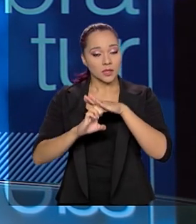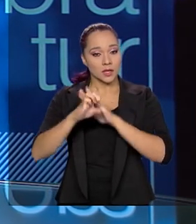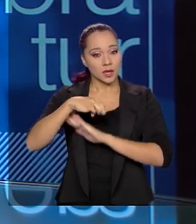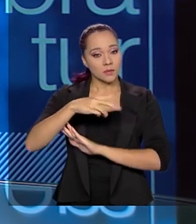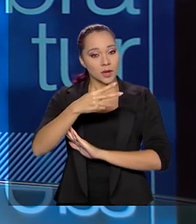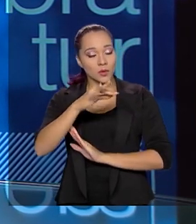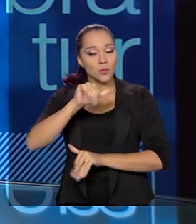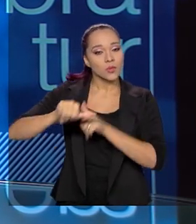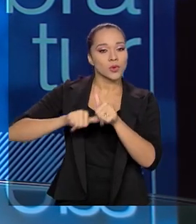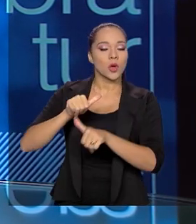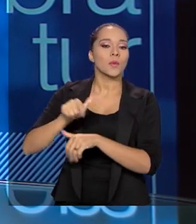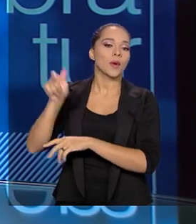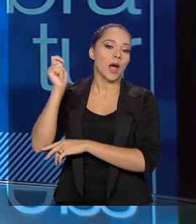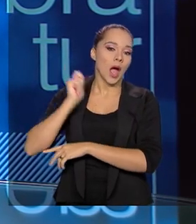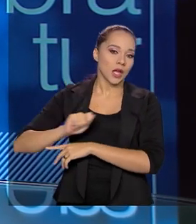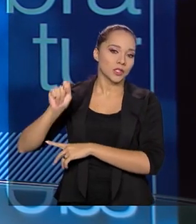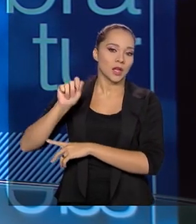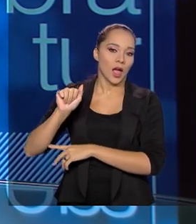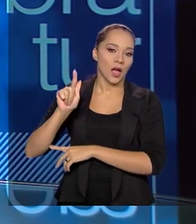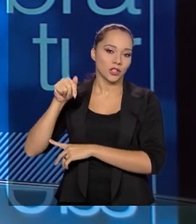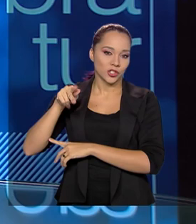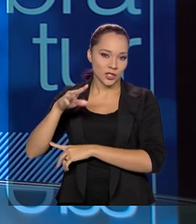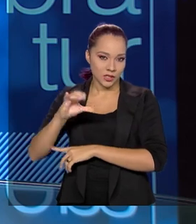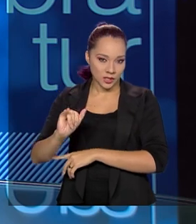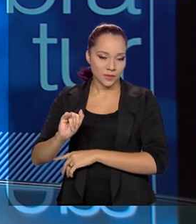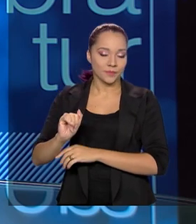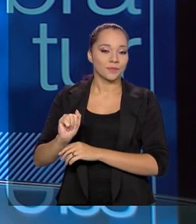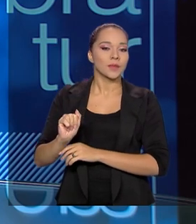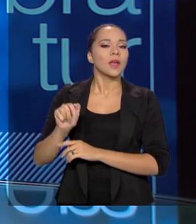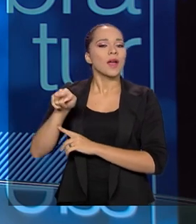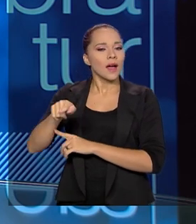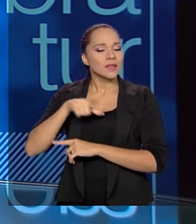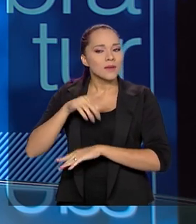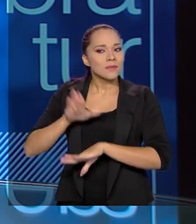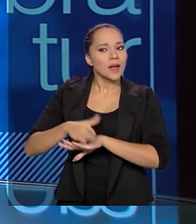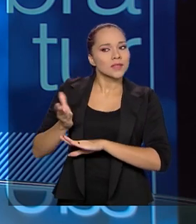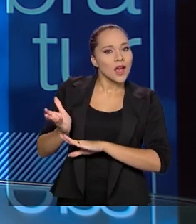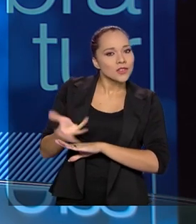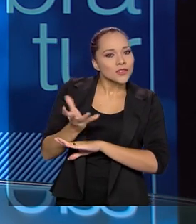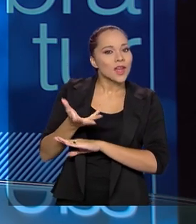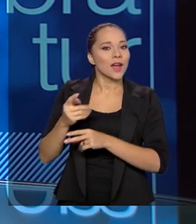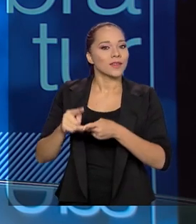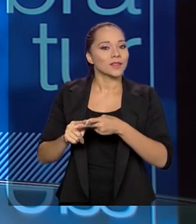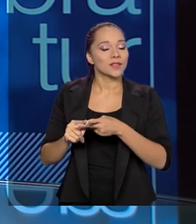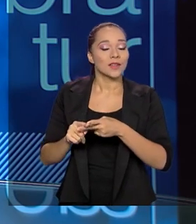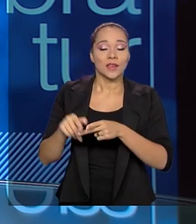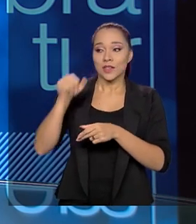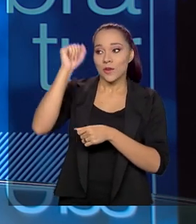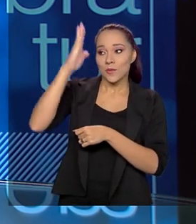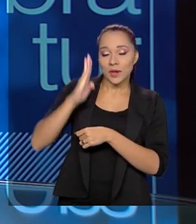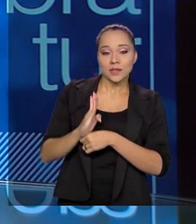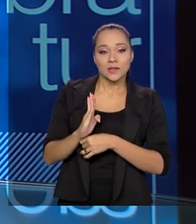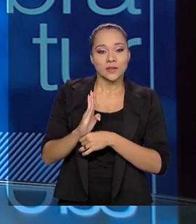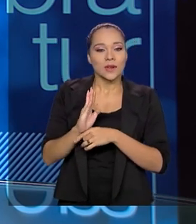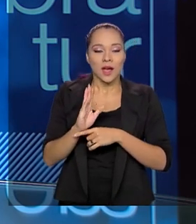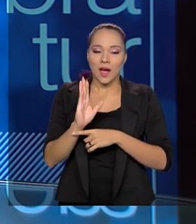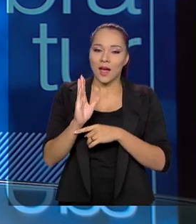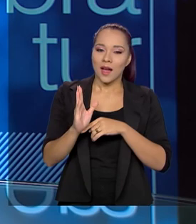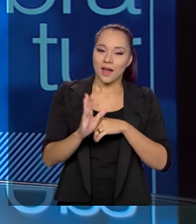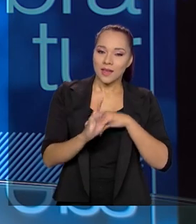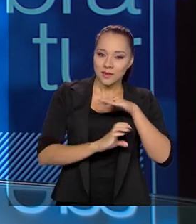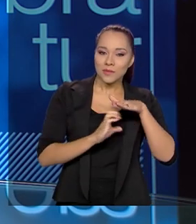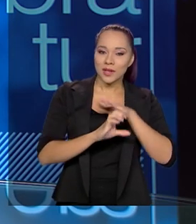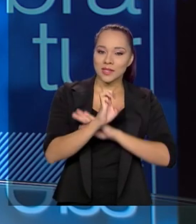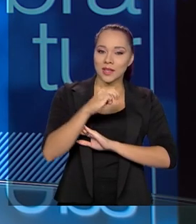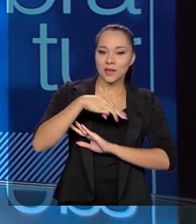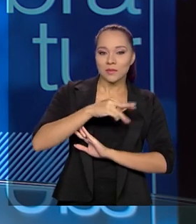como foi lançado originalmente, a Embratur ganhou agilidade, a Embratur e o Brasil. Não é a Embratur, o Brasil tem